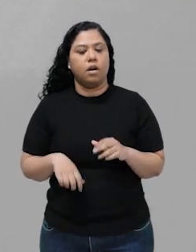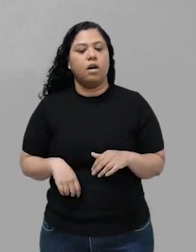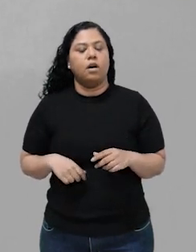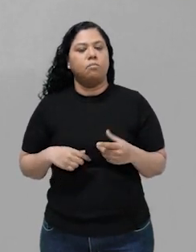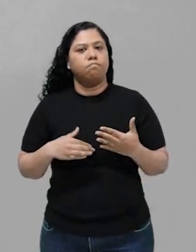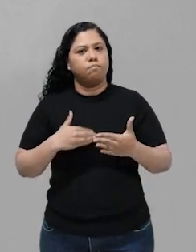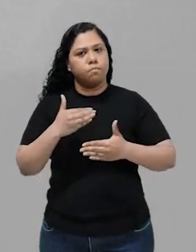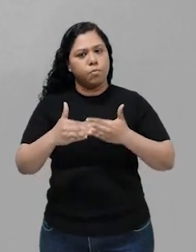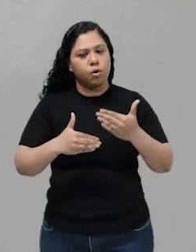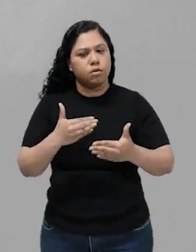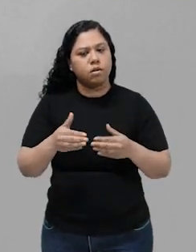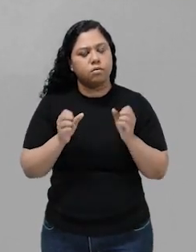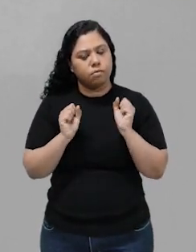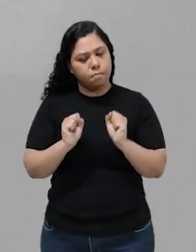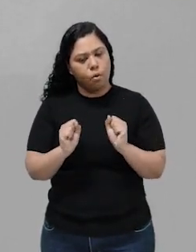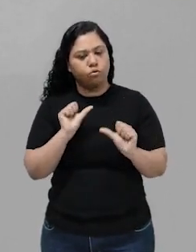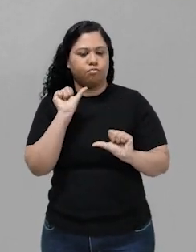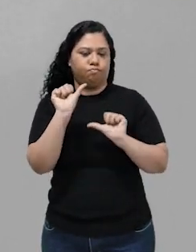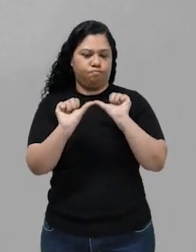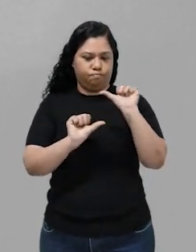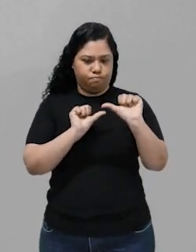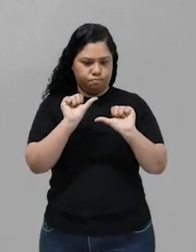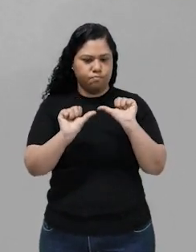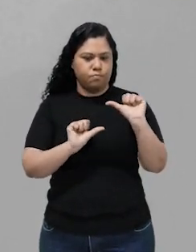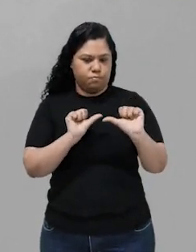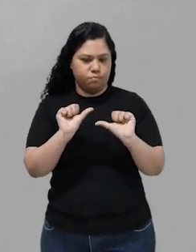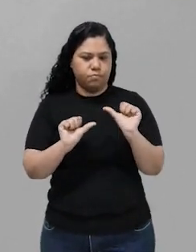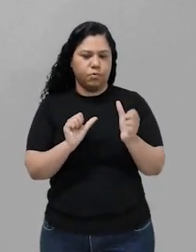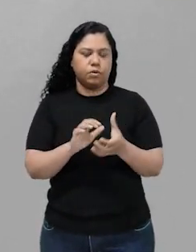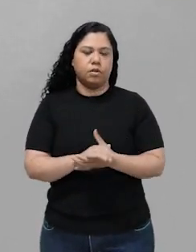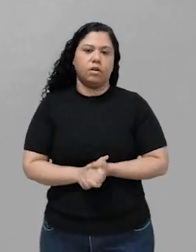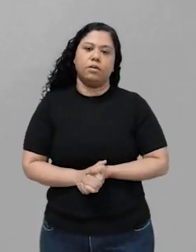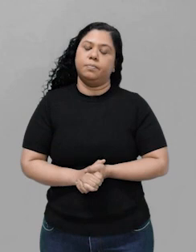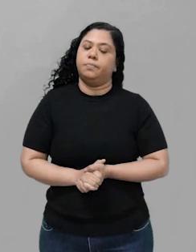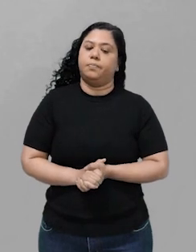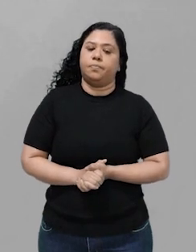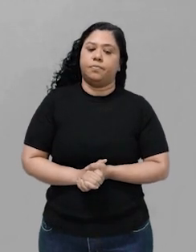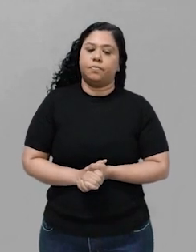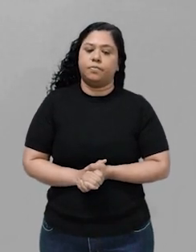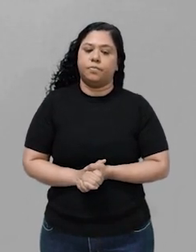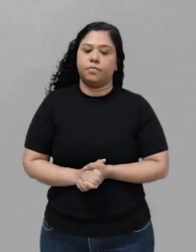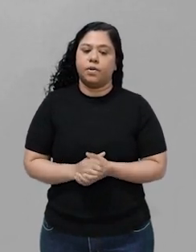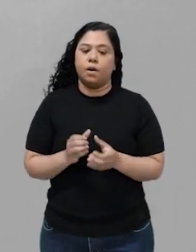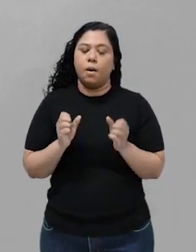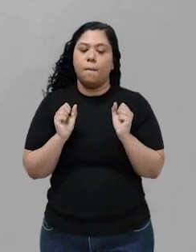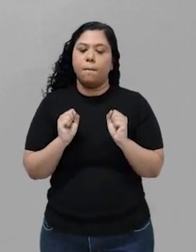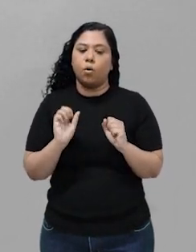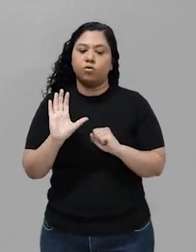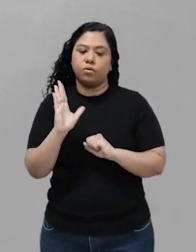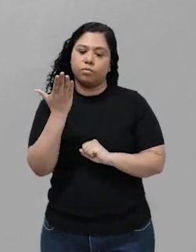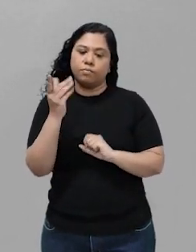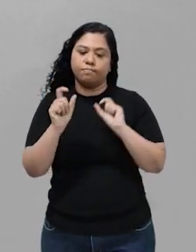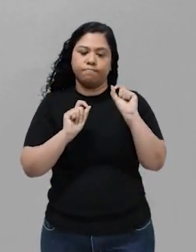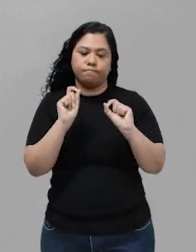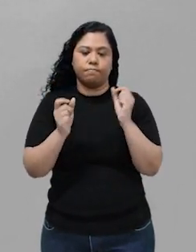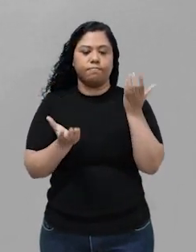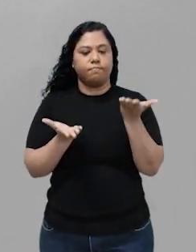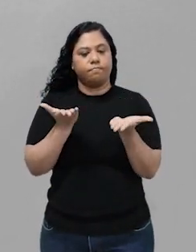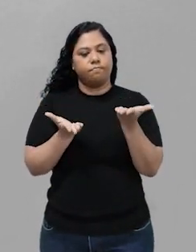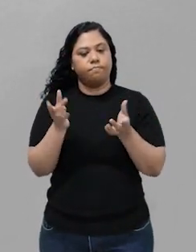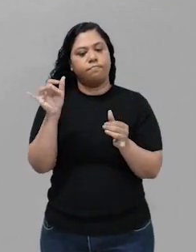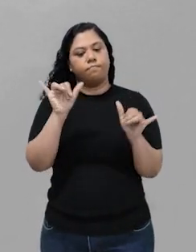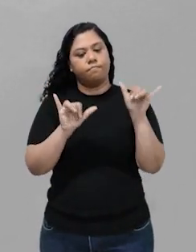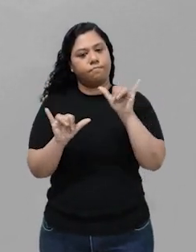reversível. E para esse processo, nós podemos atingir um momento chamado de equilíbrio químico. Bom,